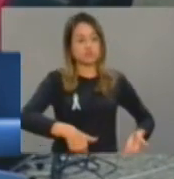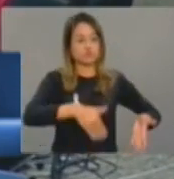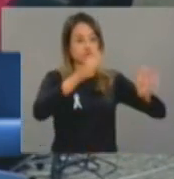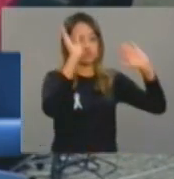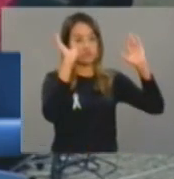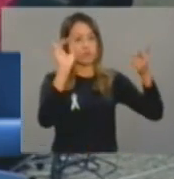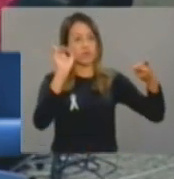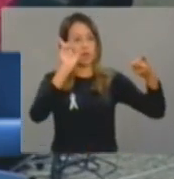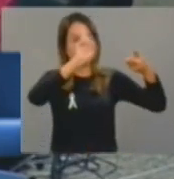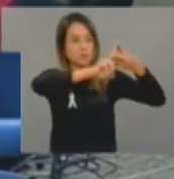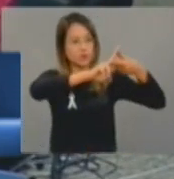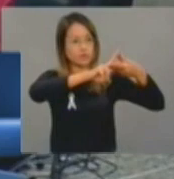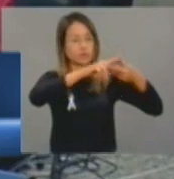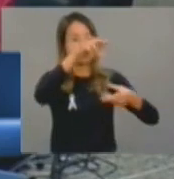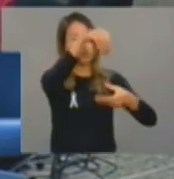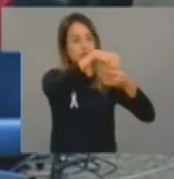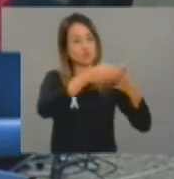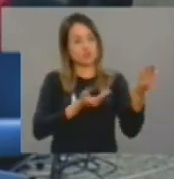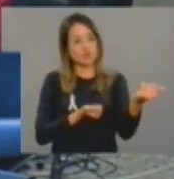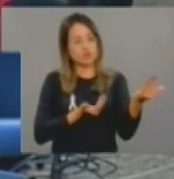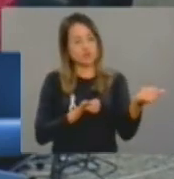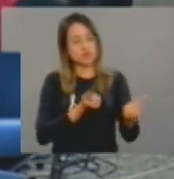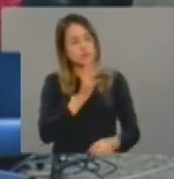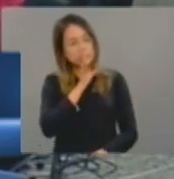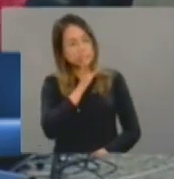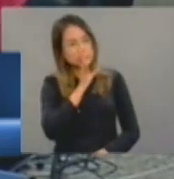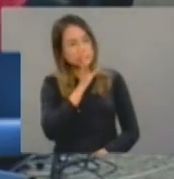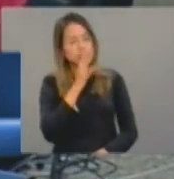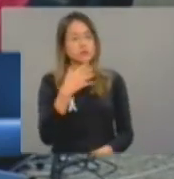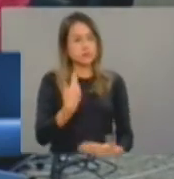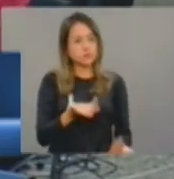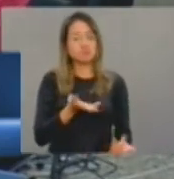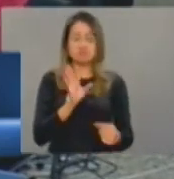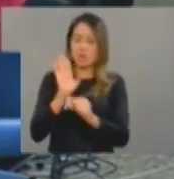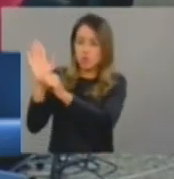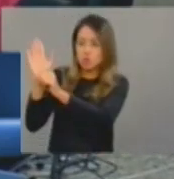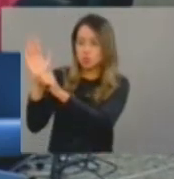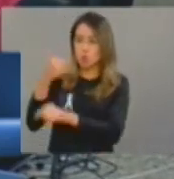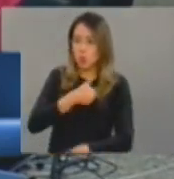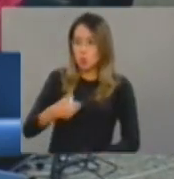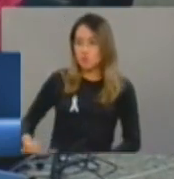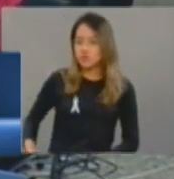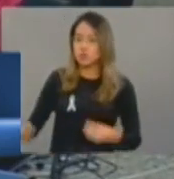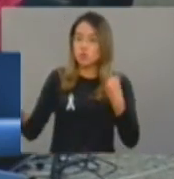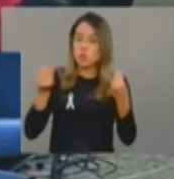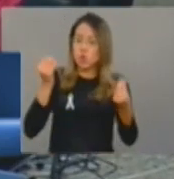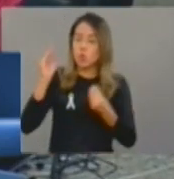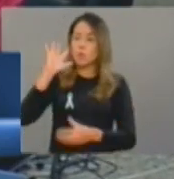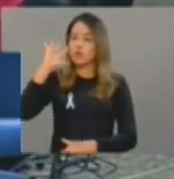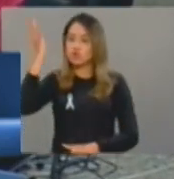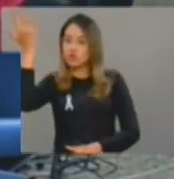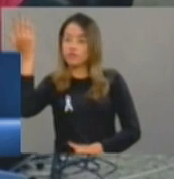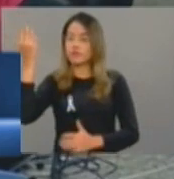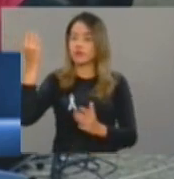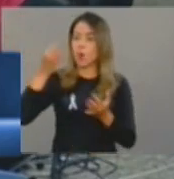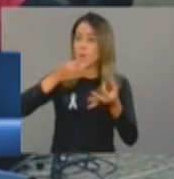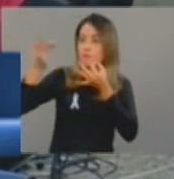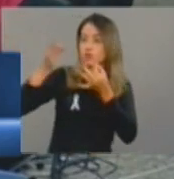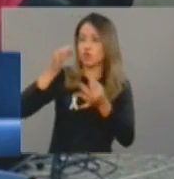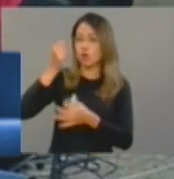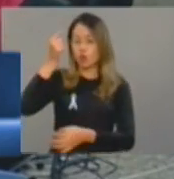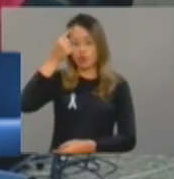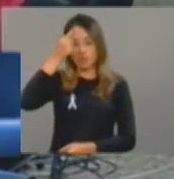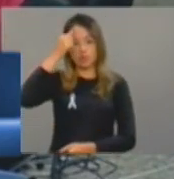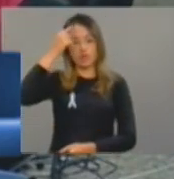são medidas importantes. Nós não podemos dizer que a medida do mutirão processual não é importante. Que, inclusive, aqui